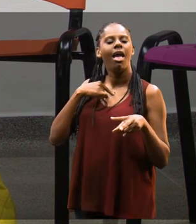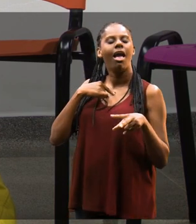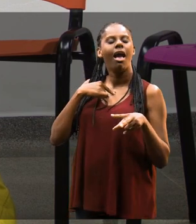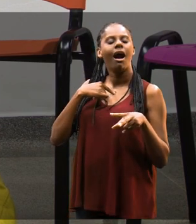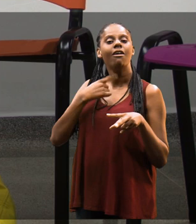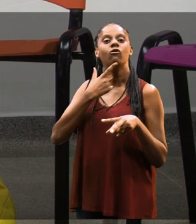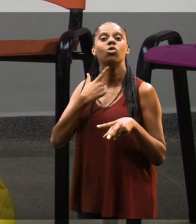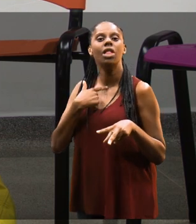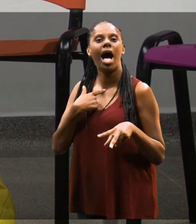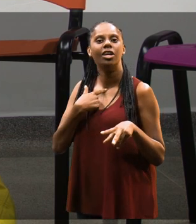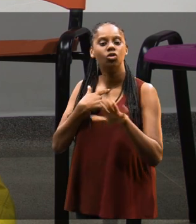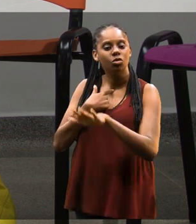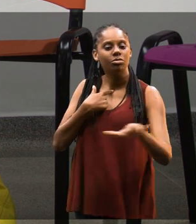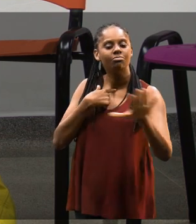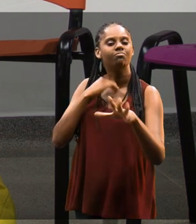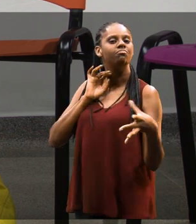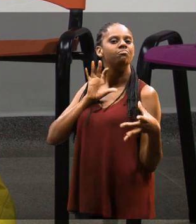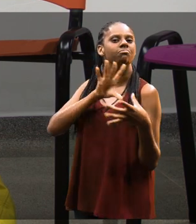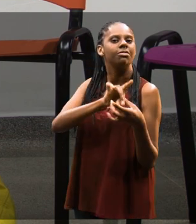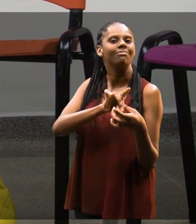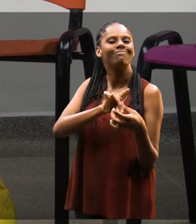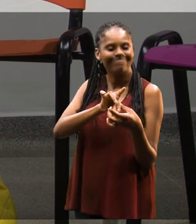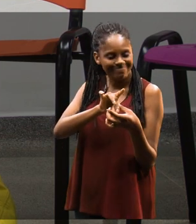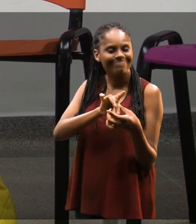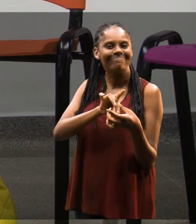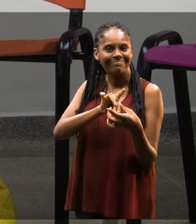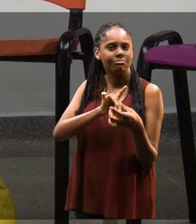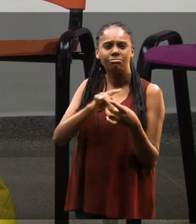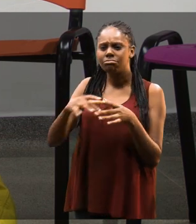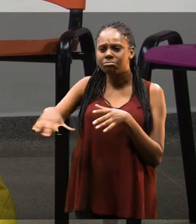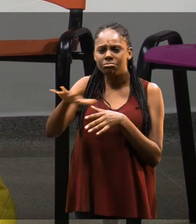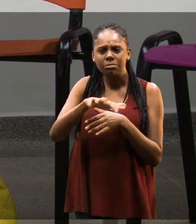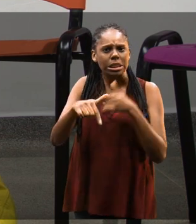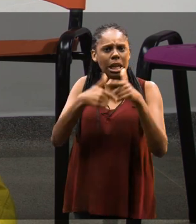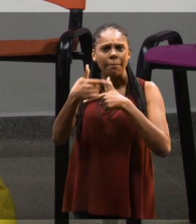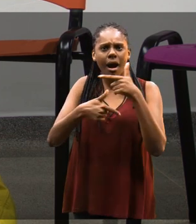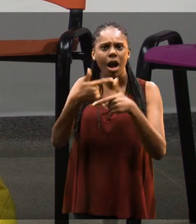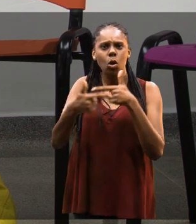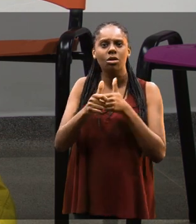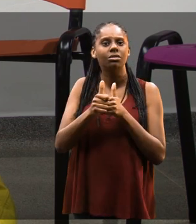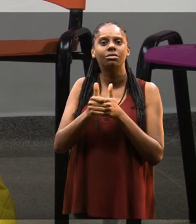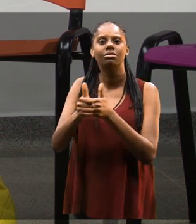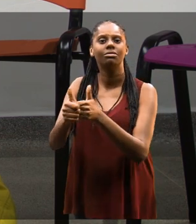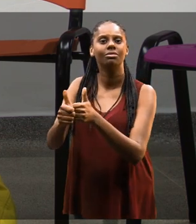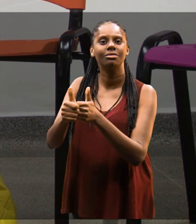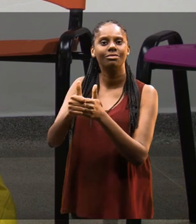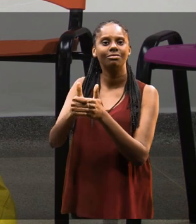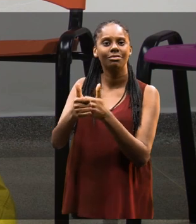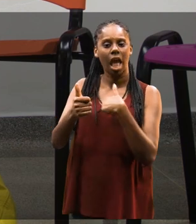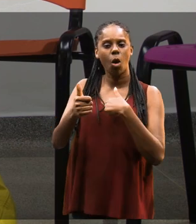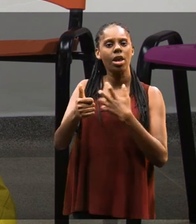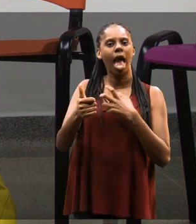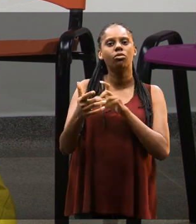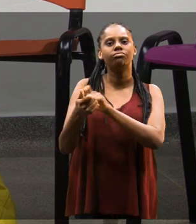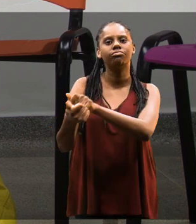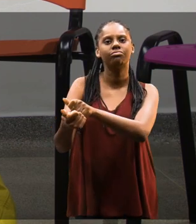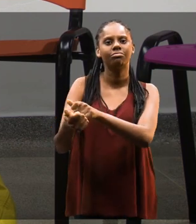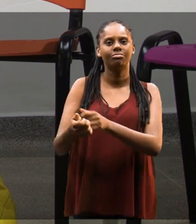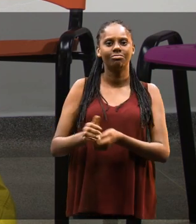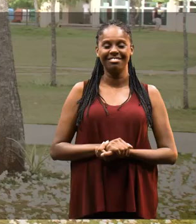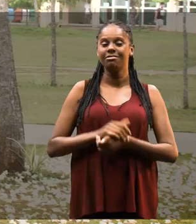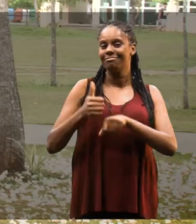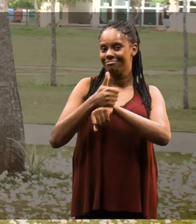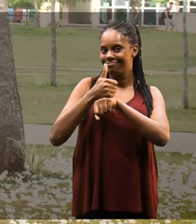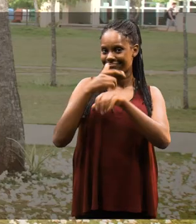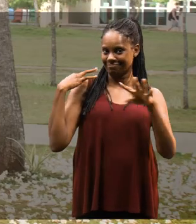observa essa conexão dos estudantes com o seu propósito de vida, o mercado de trabalho, ele segue o que está no coração do